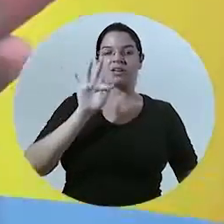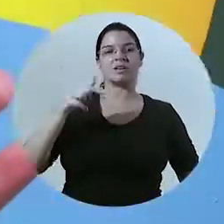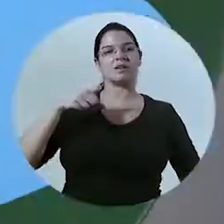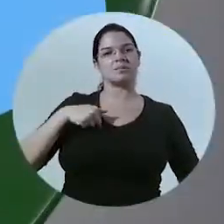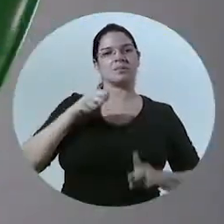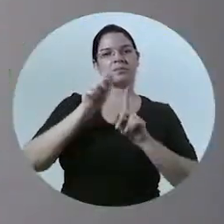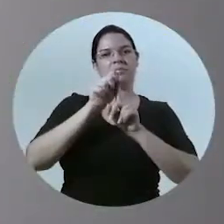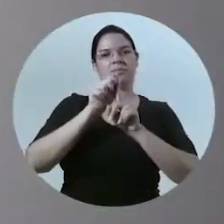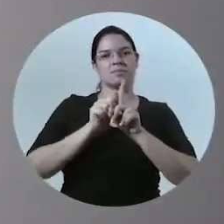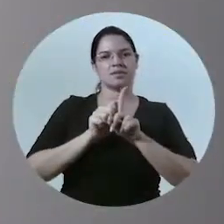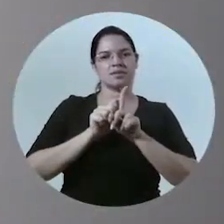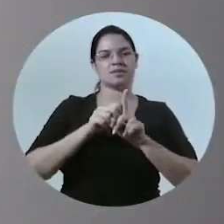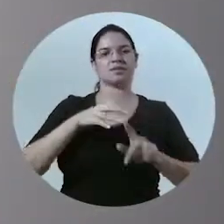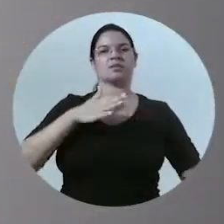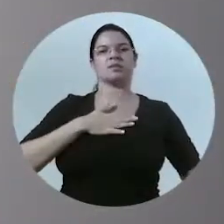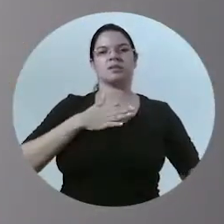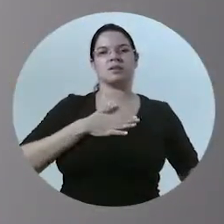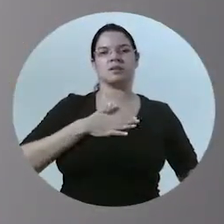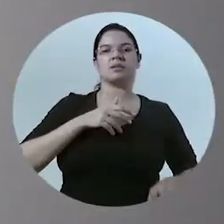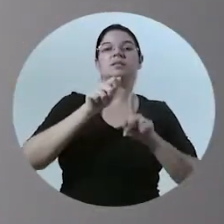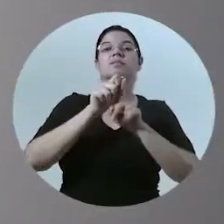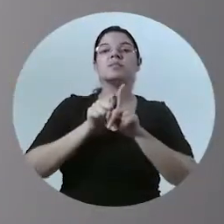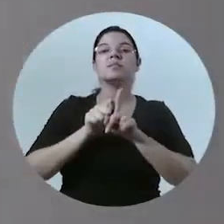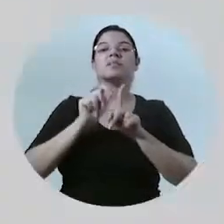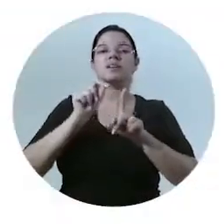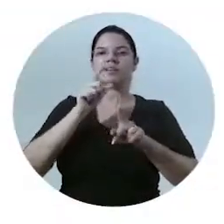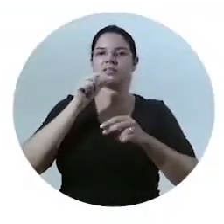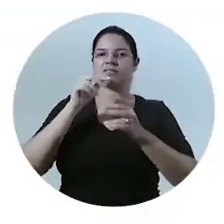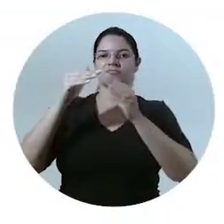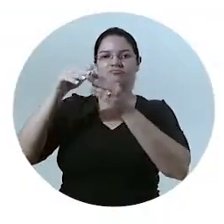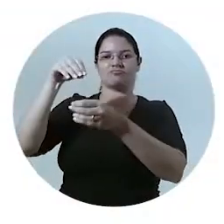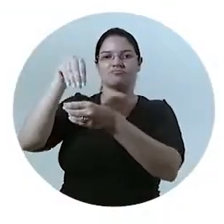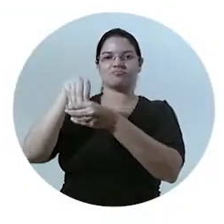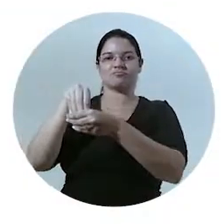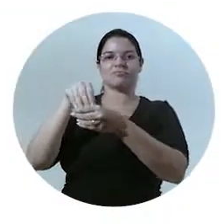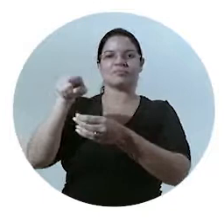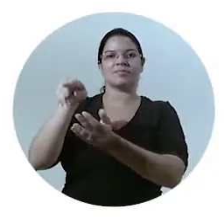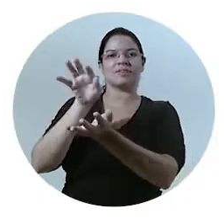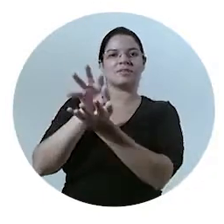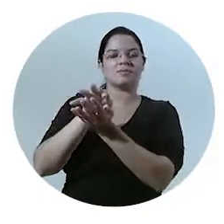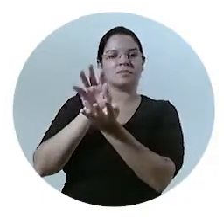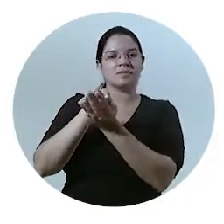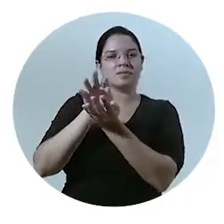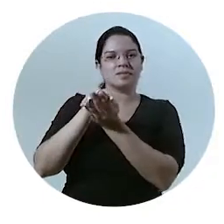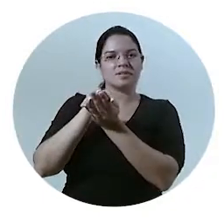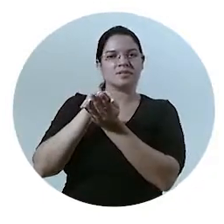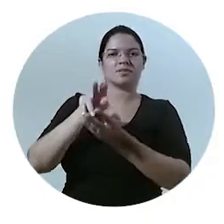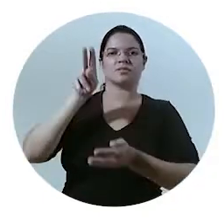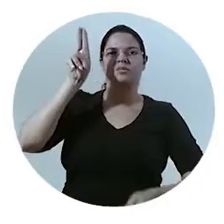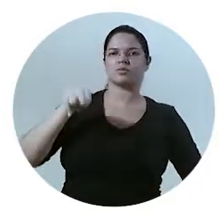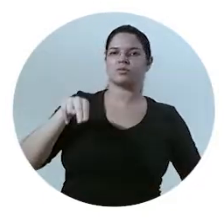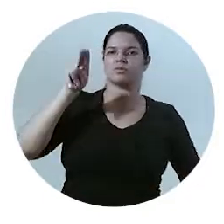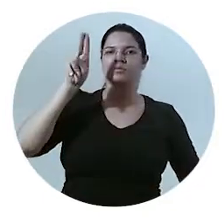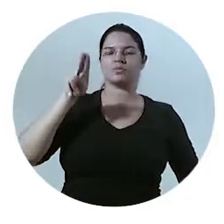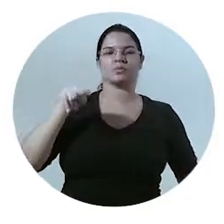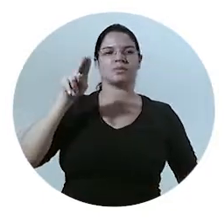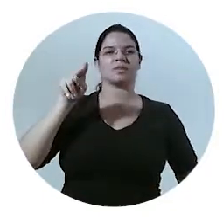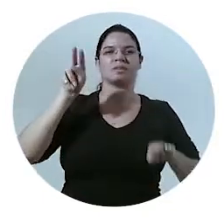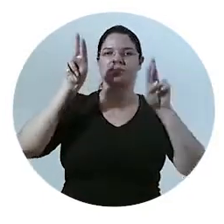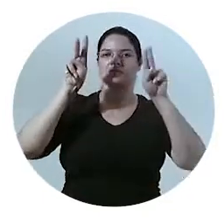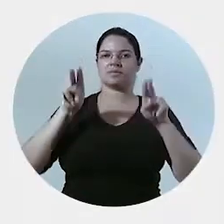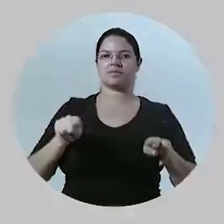mês é o mês do Ribeirinho Cidadão e o Pantanal nunca mais foi o mesmo